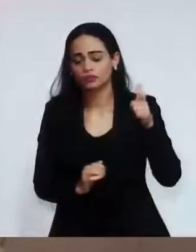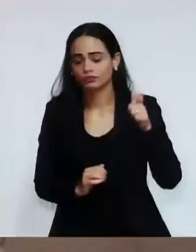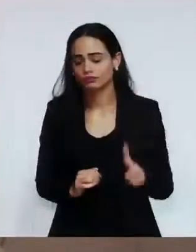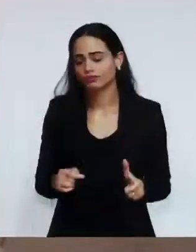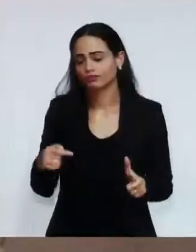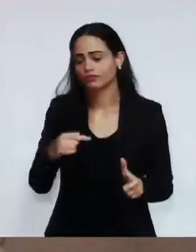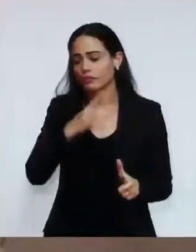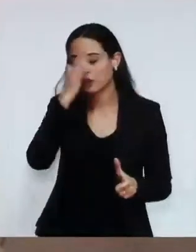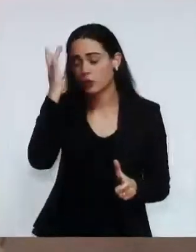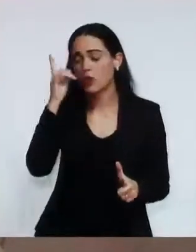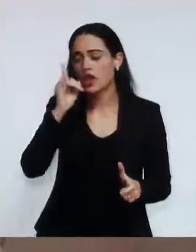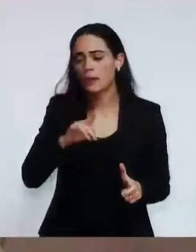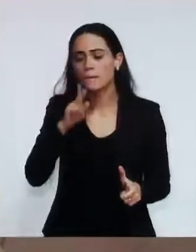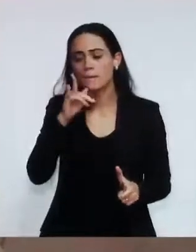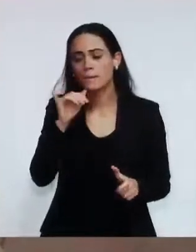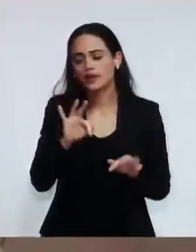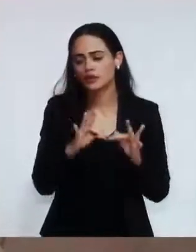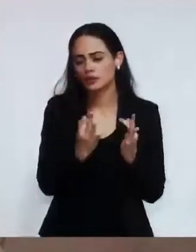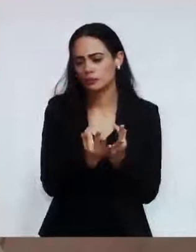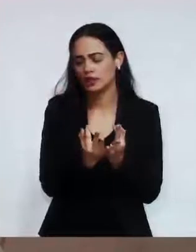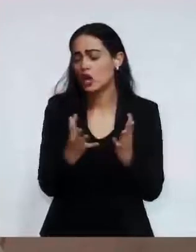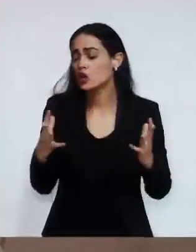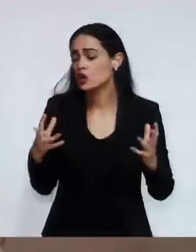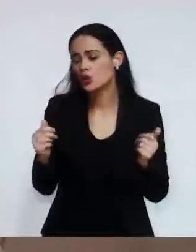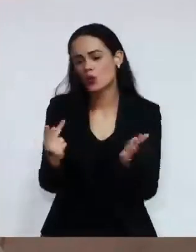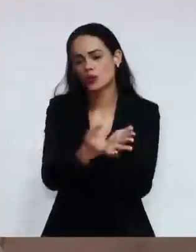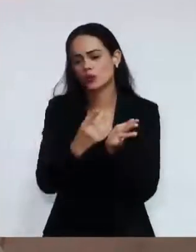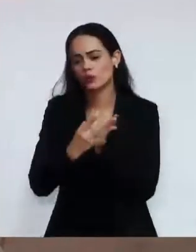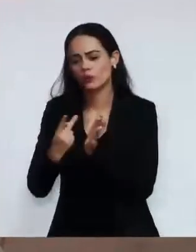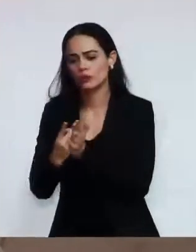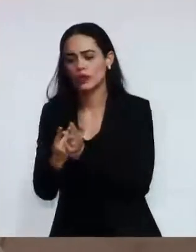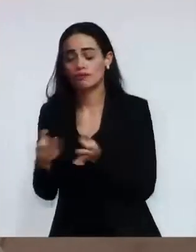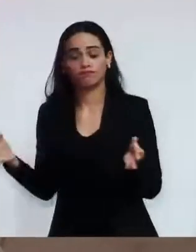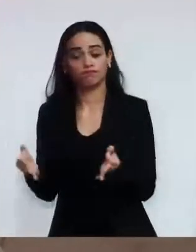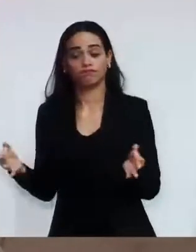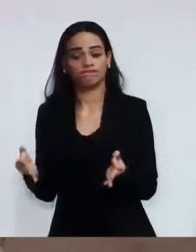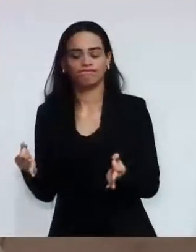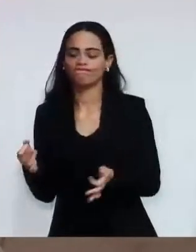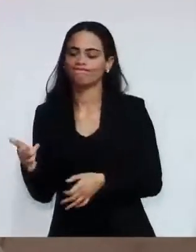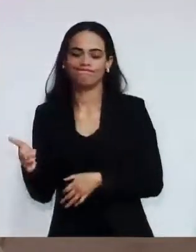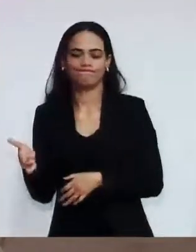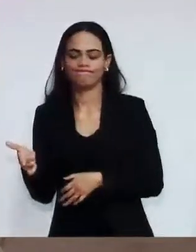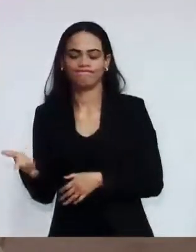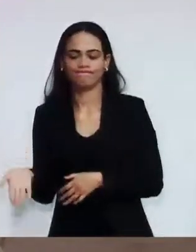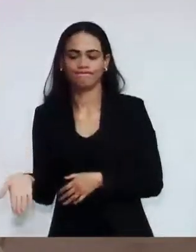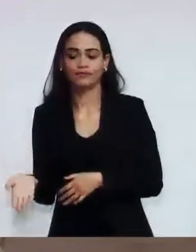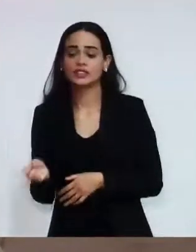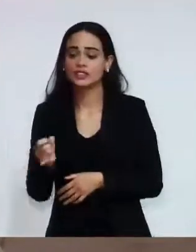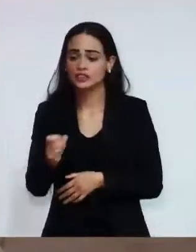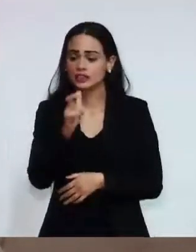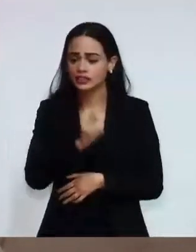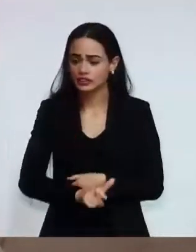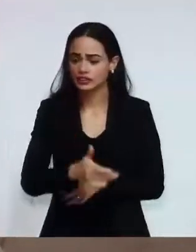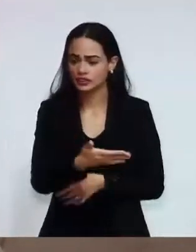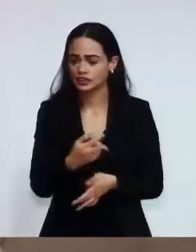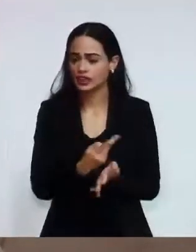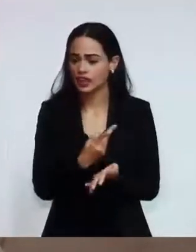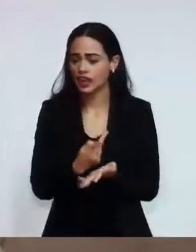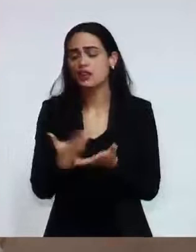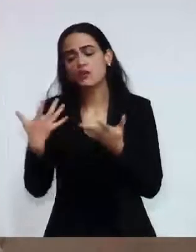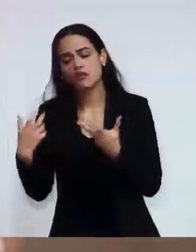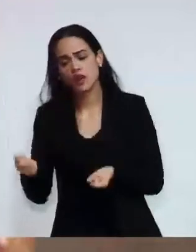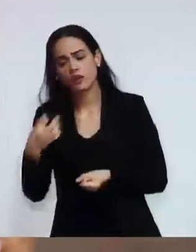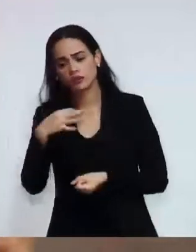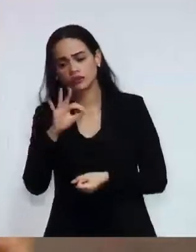Porque errar, todo mundo erra. Ninguém é perfeito. Se está errado, vamos corrigir os erros. Mas